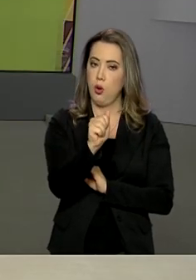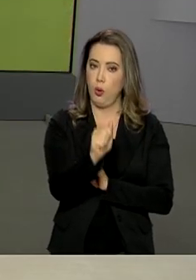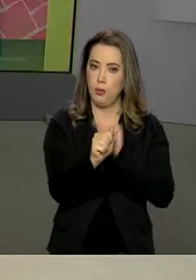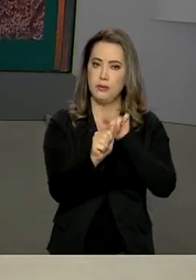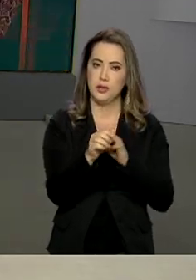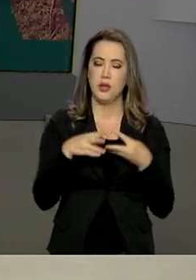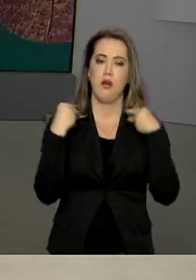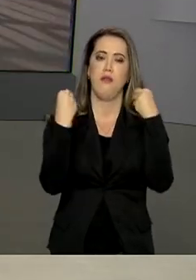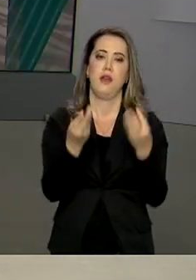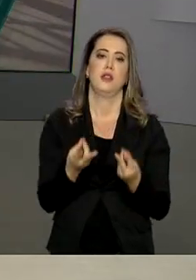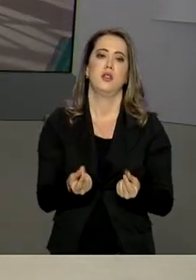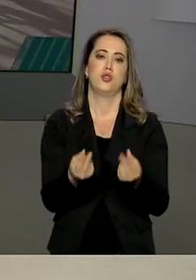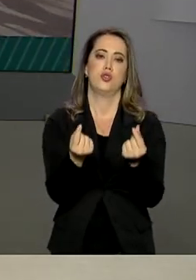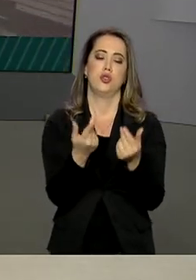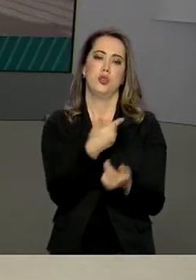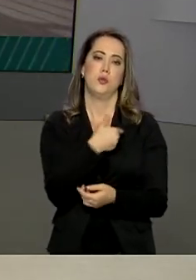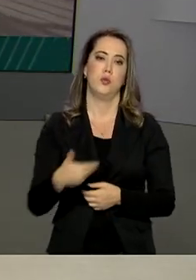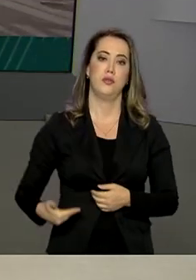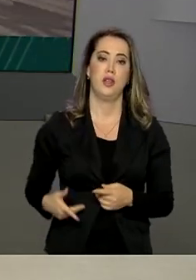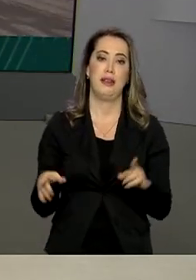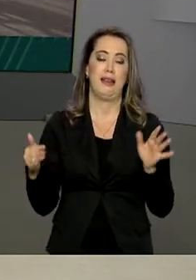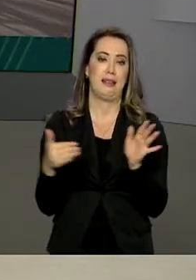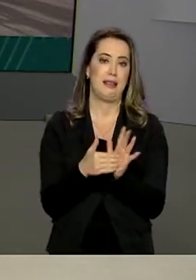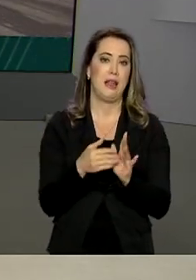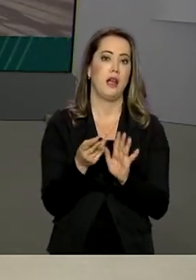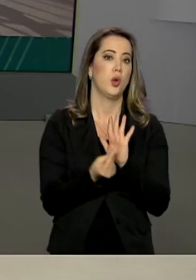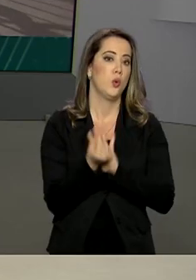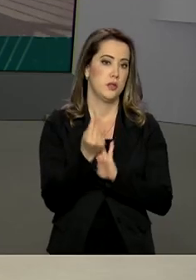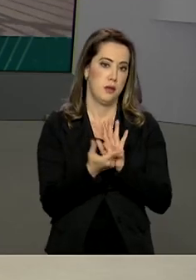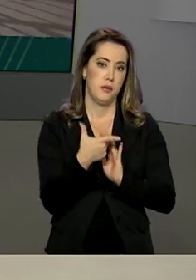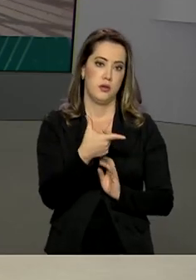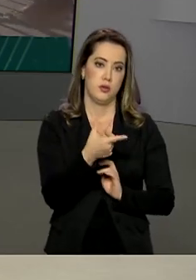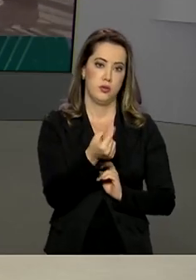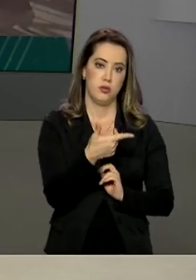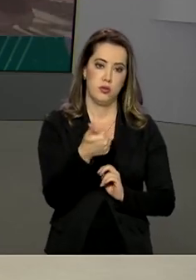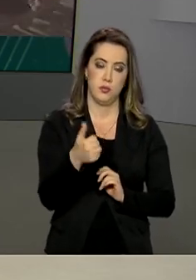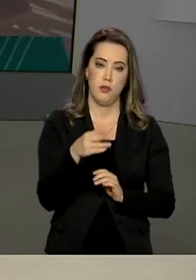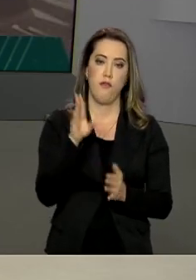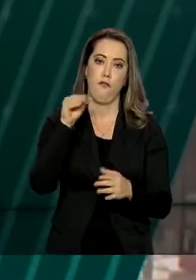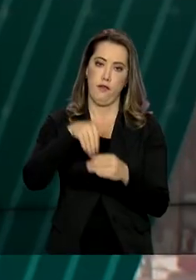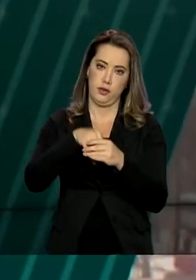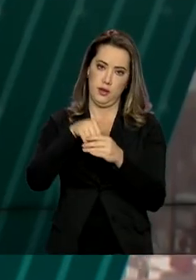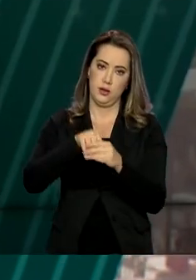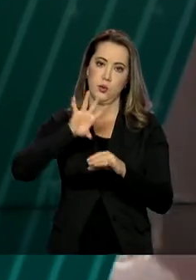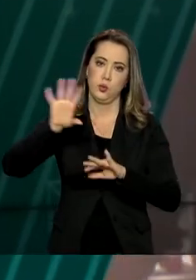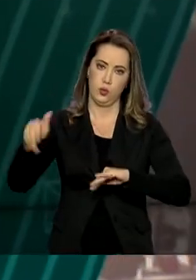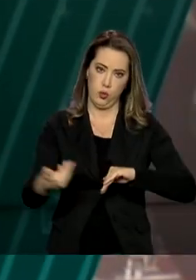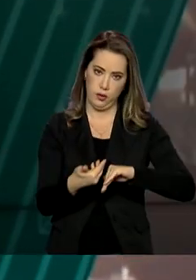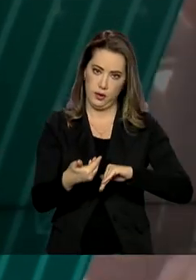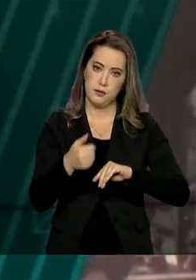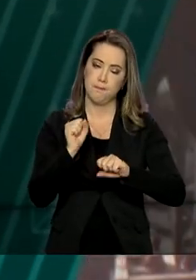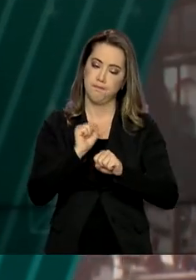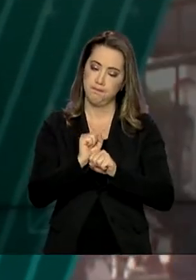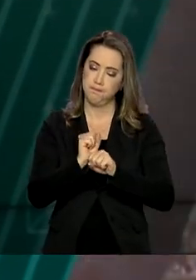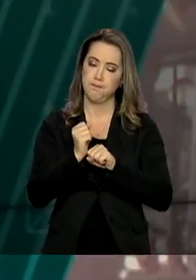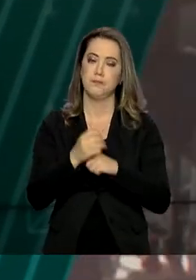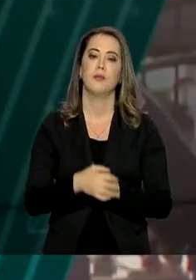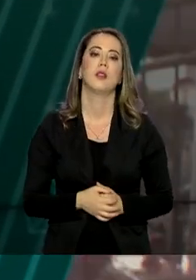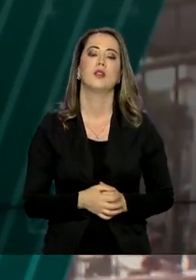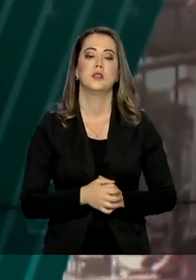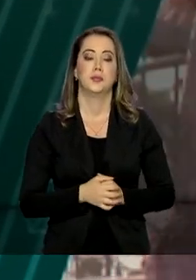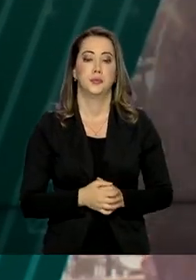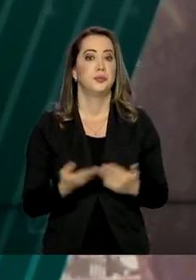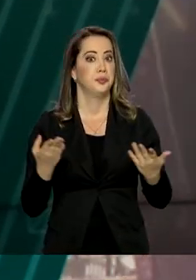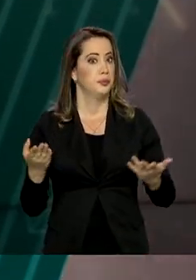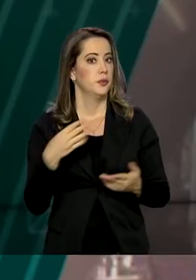despesas públicas até que o orçamento de 2021 seja votado no Congresso Nacional. O ministro da Saúde compareceu